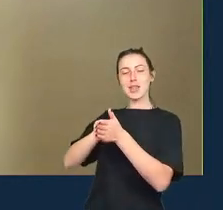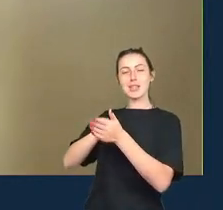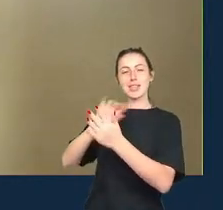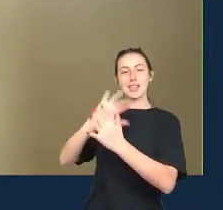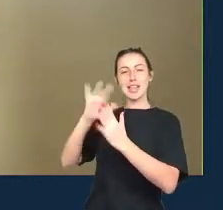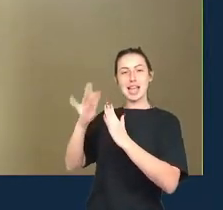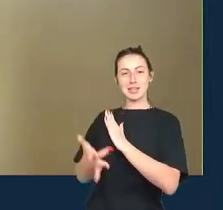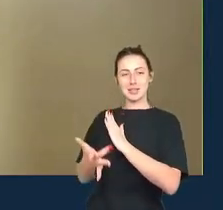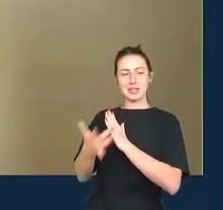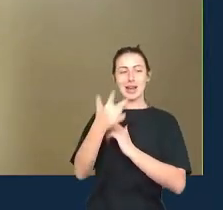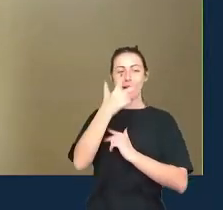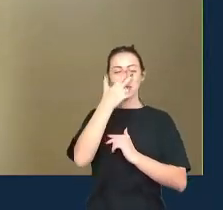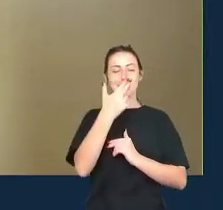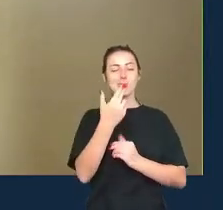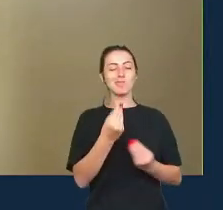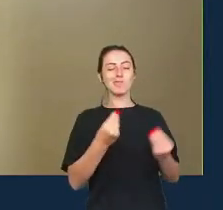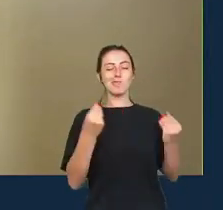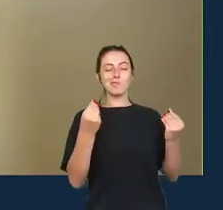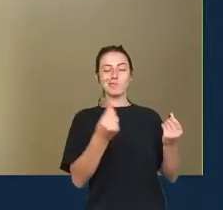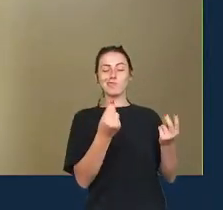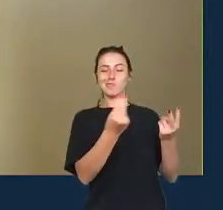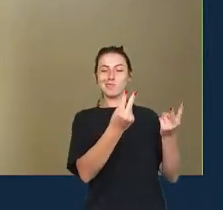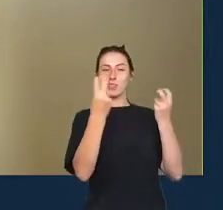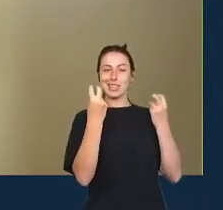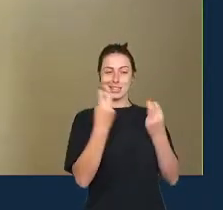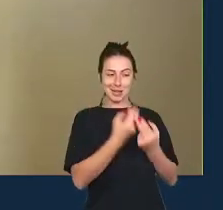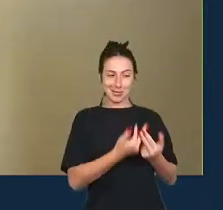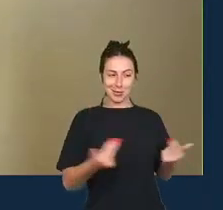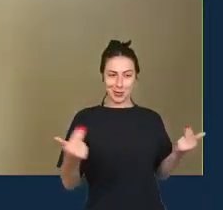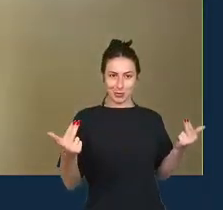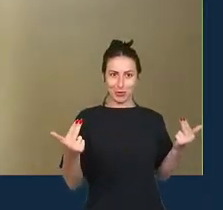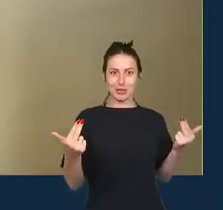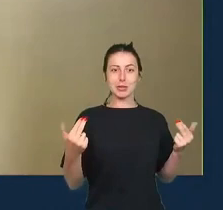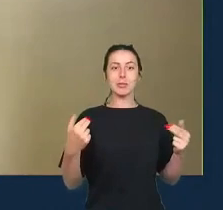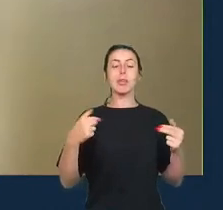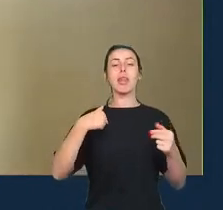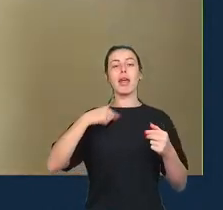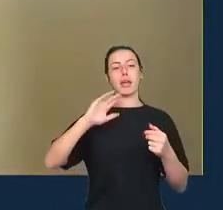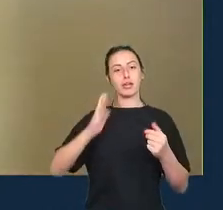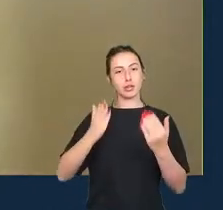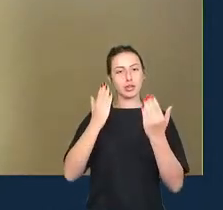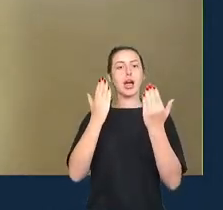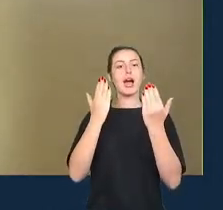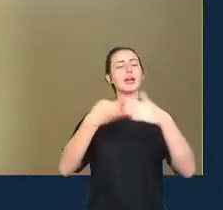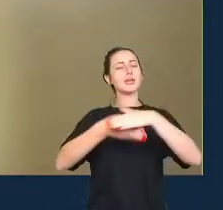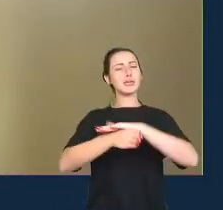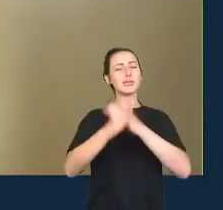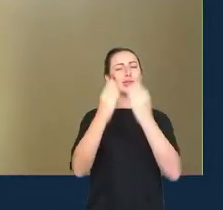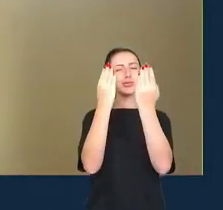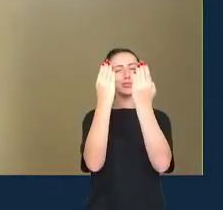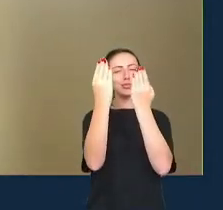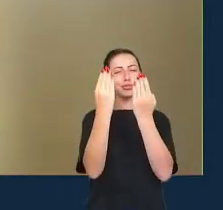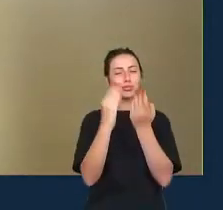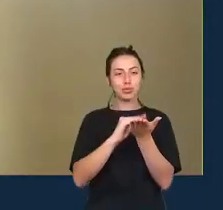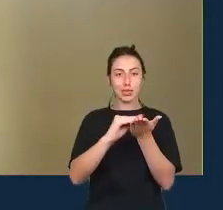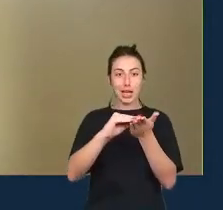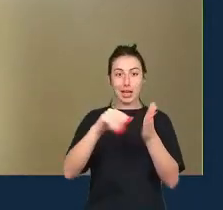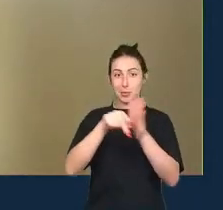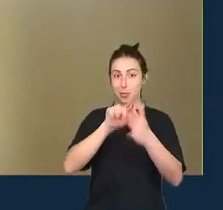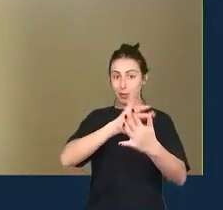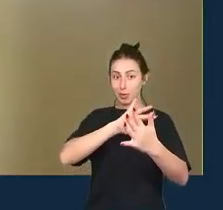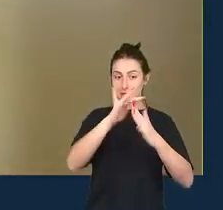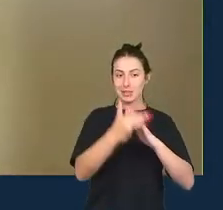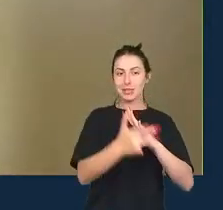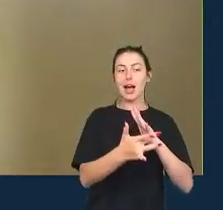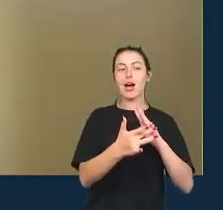sociais estando acostumada a analisar dados de redes sociais para analisar diferentes aspectos da sociedade